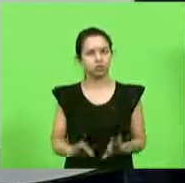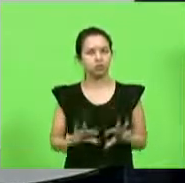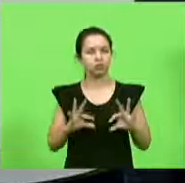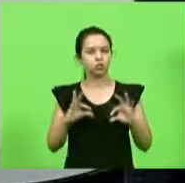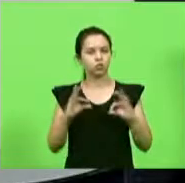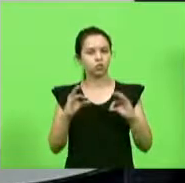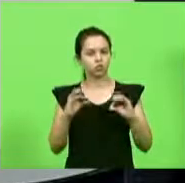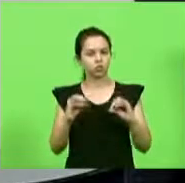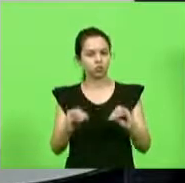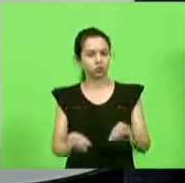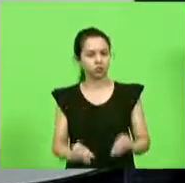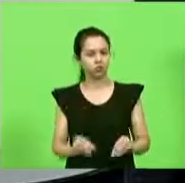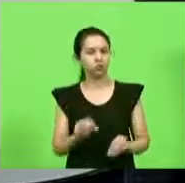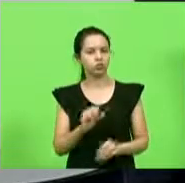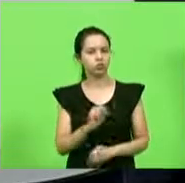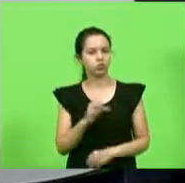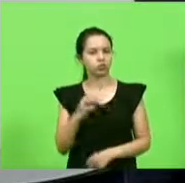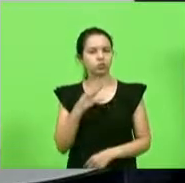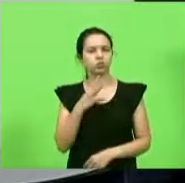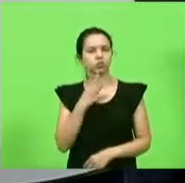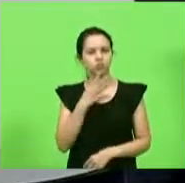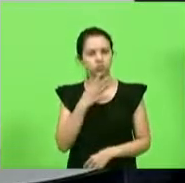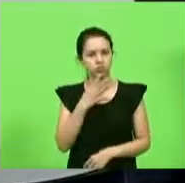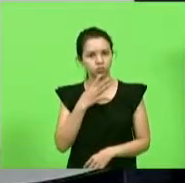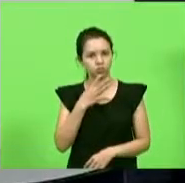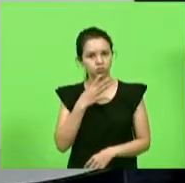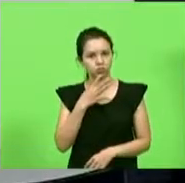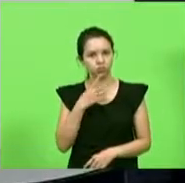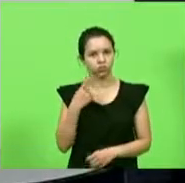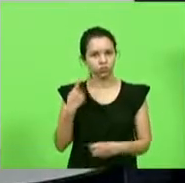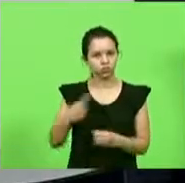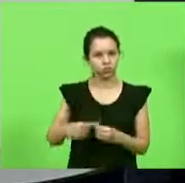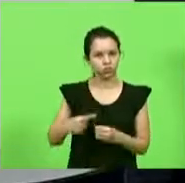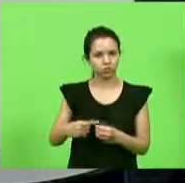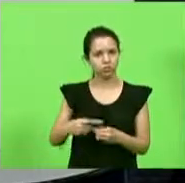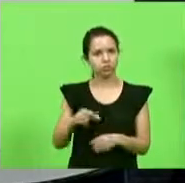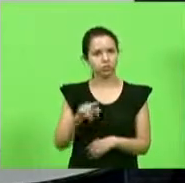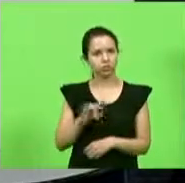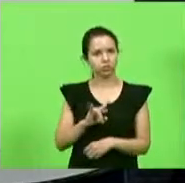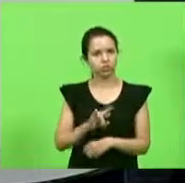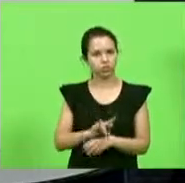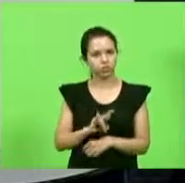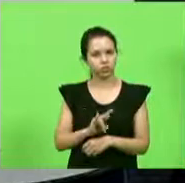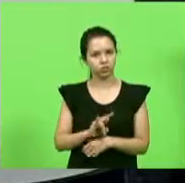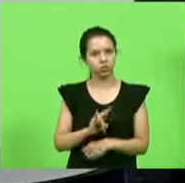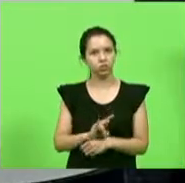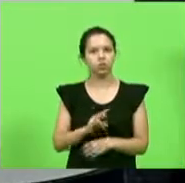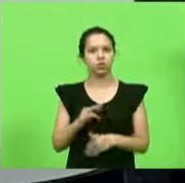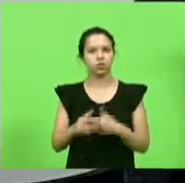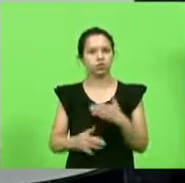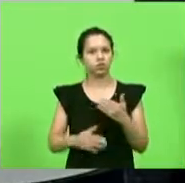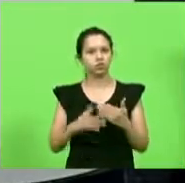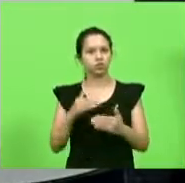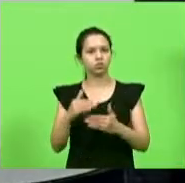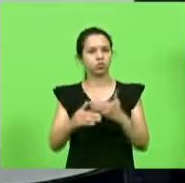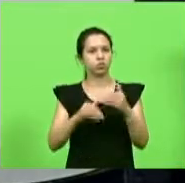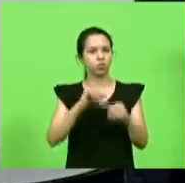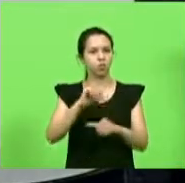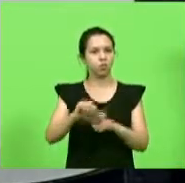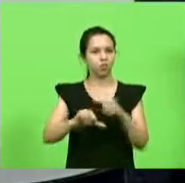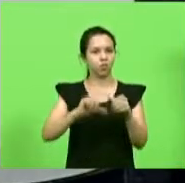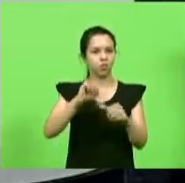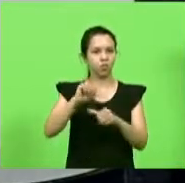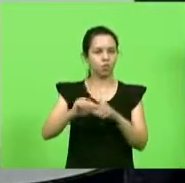a conhece bem Rio do Sul é uma cidade em constante transformação e em